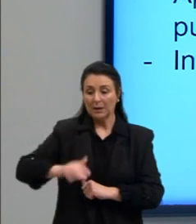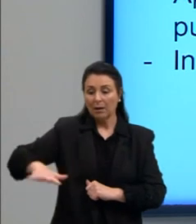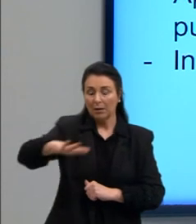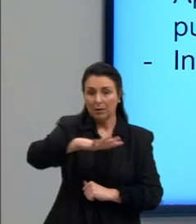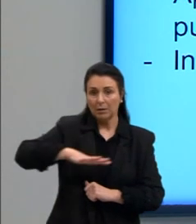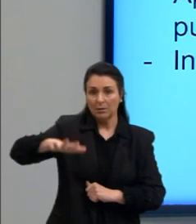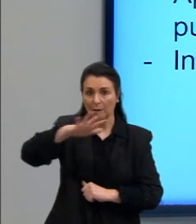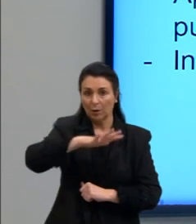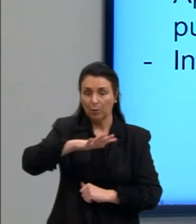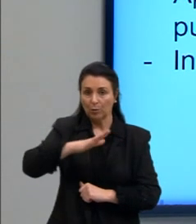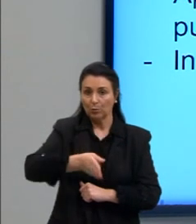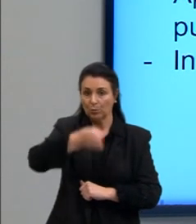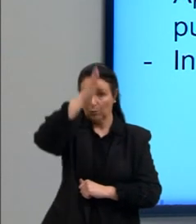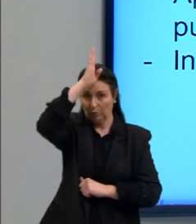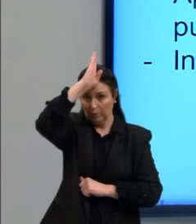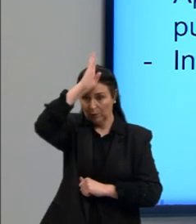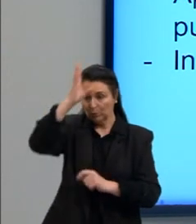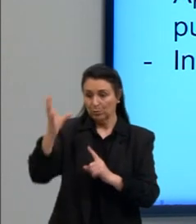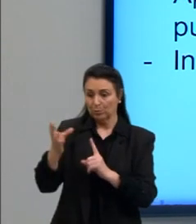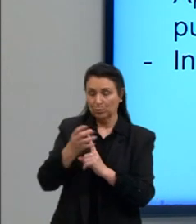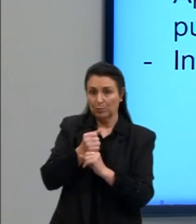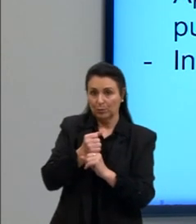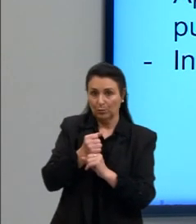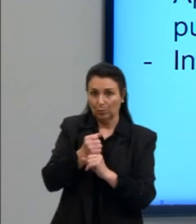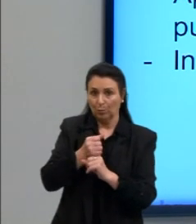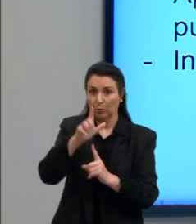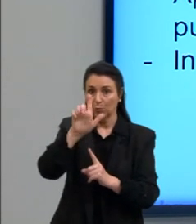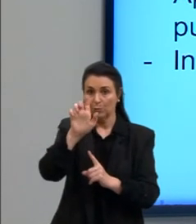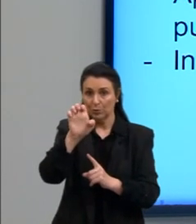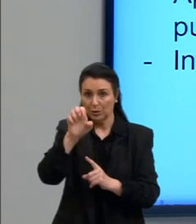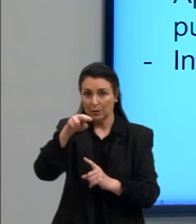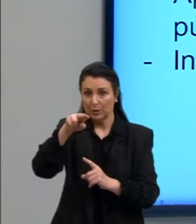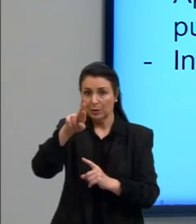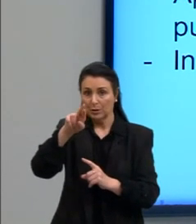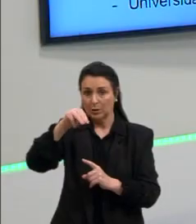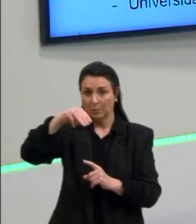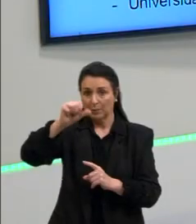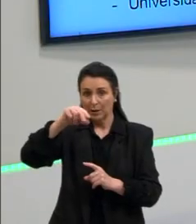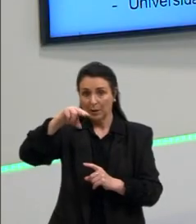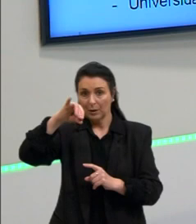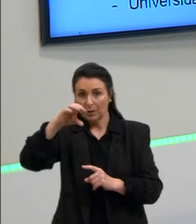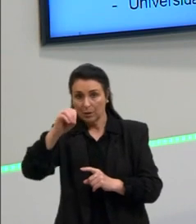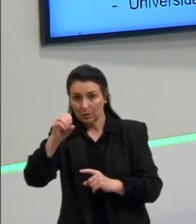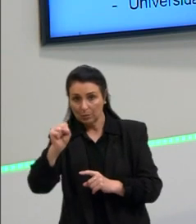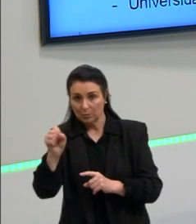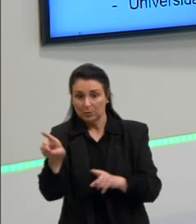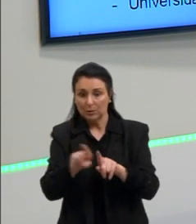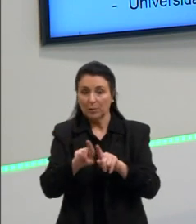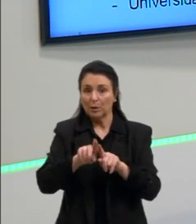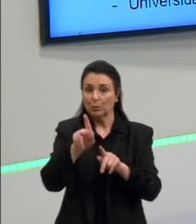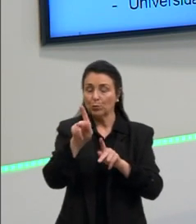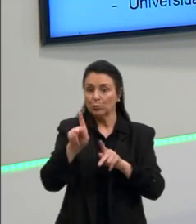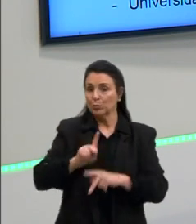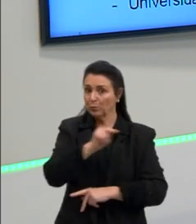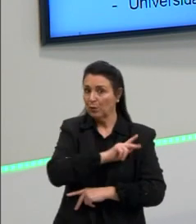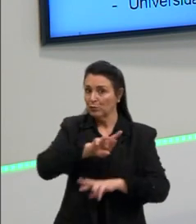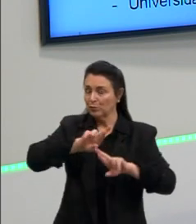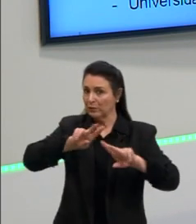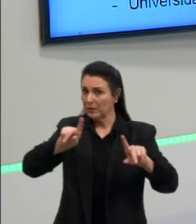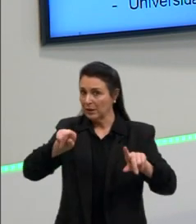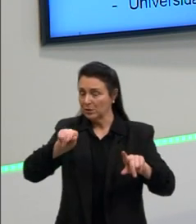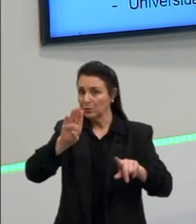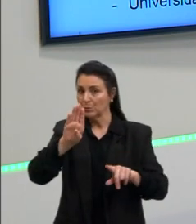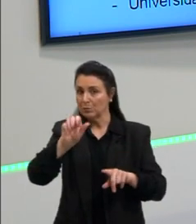populações germânicas, bárbaras, teve uma mistura desses dialetos, dos povos originários, desses povos